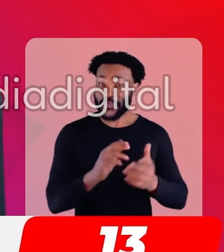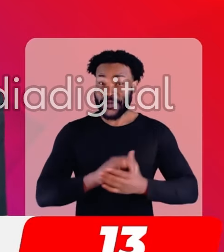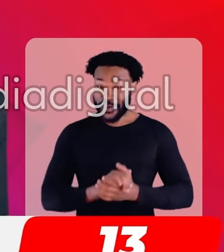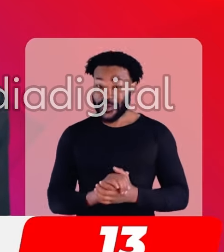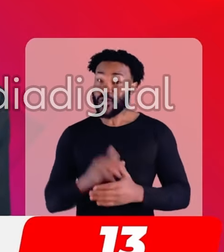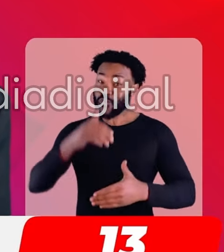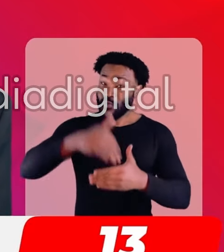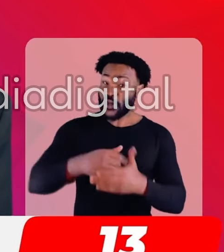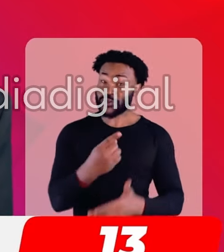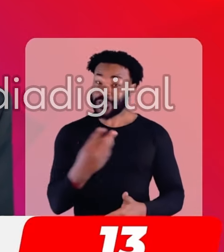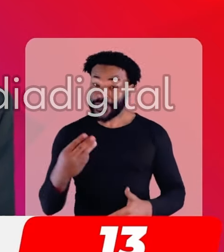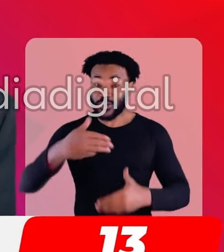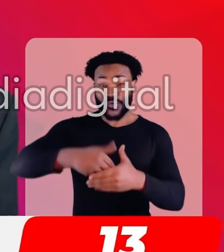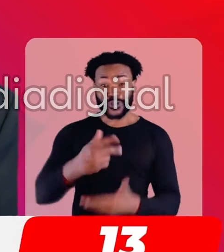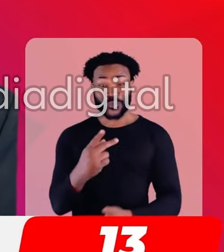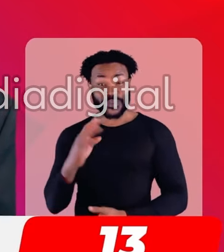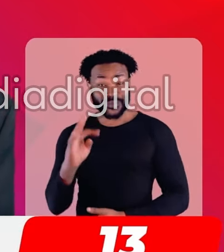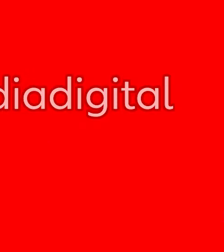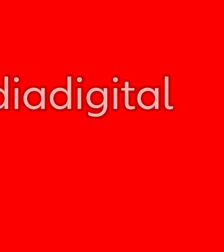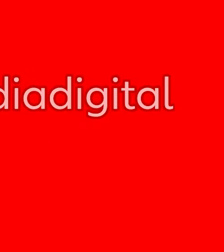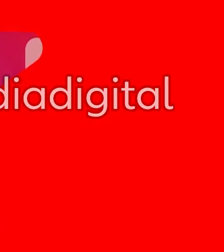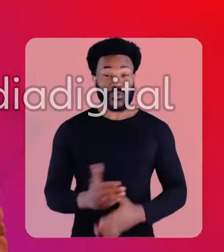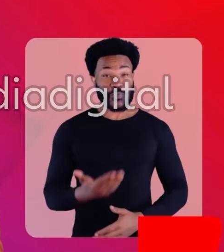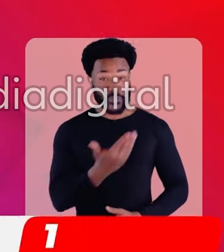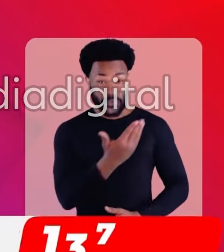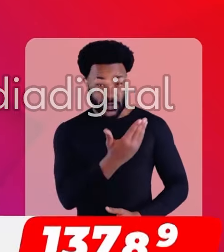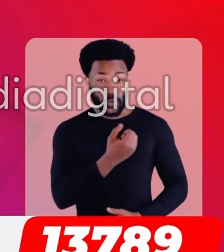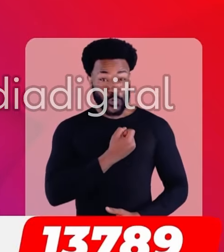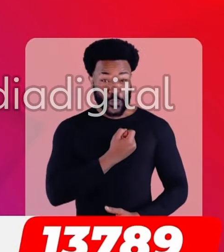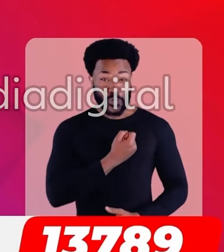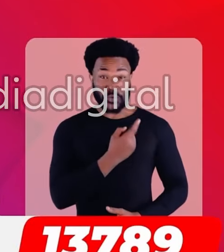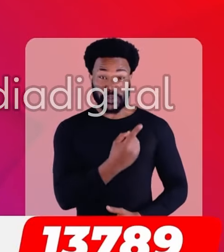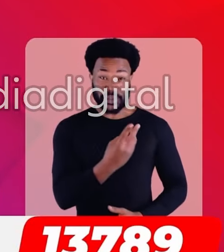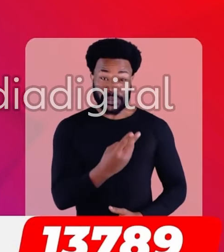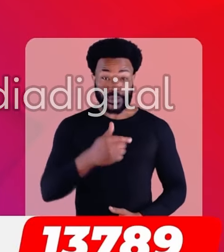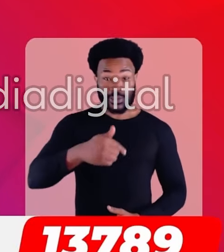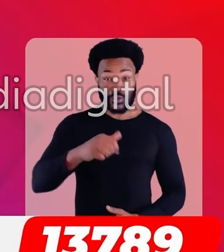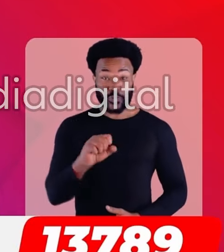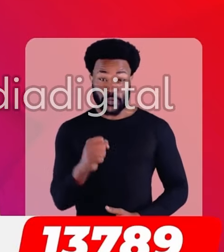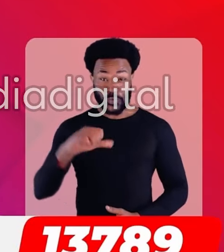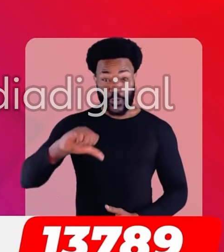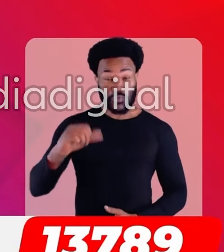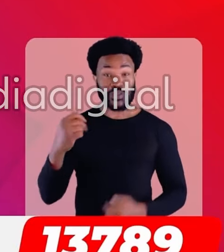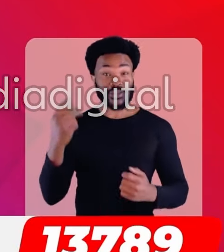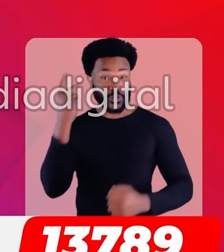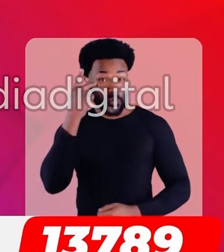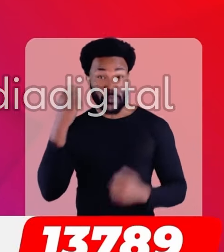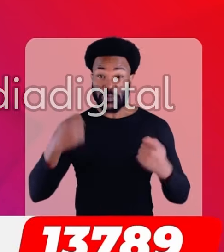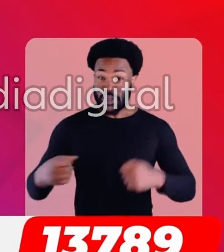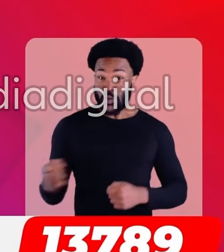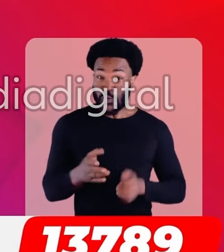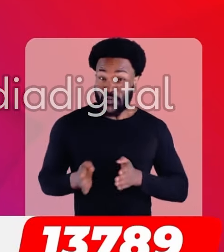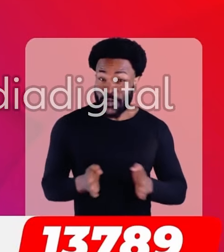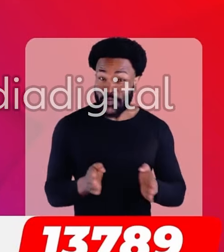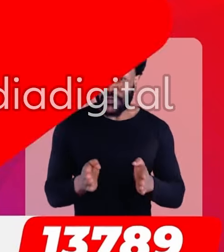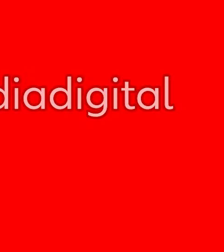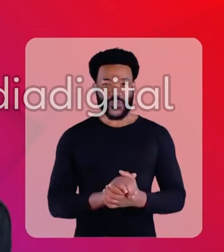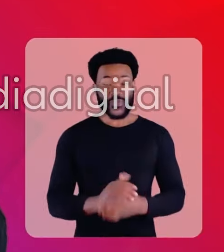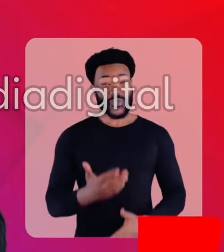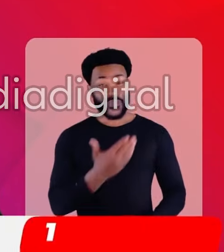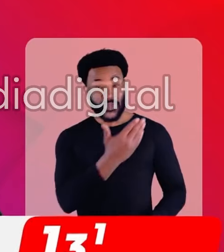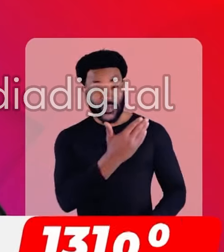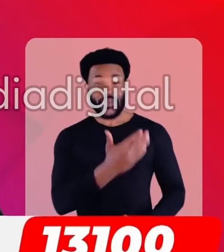Municipal. Vote 13. Vote PT. Amanda Zanotti, 13789. São Paulo precisa de um novo norte.